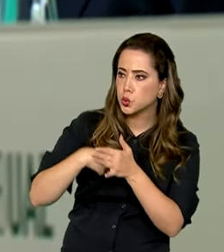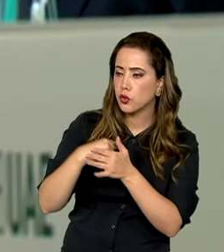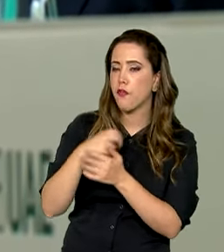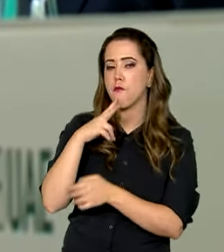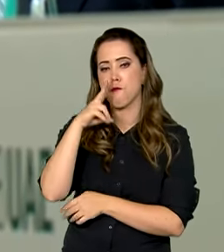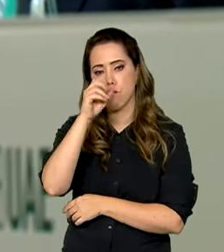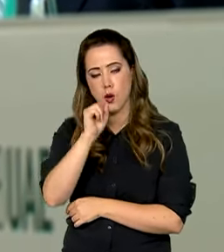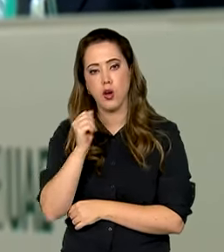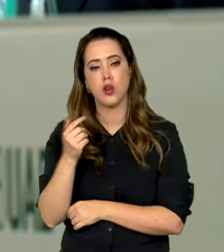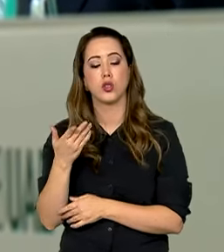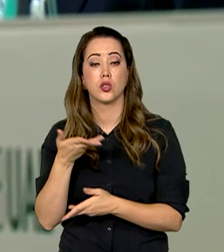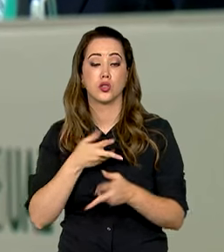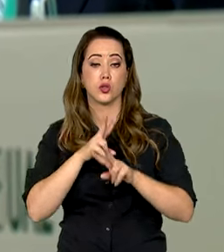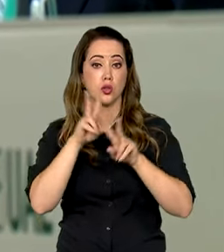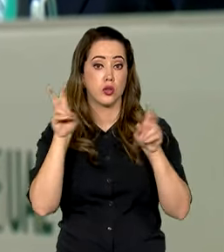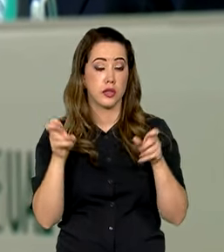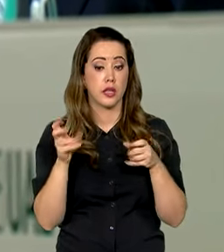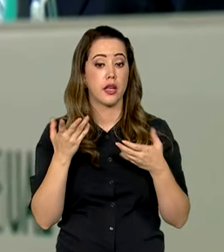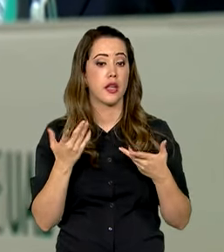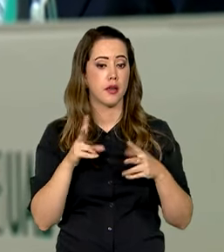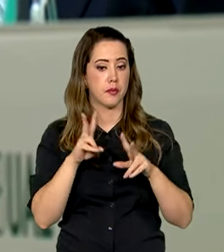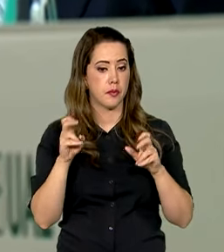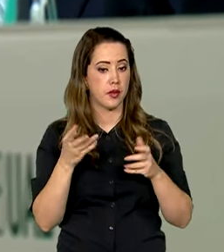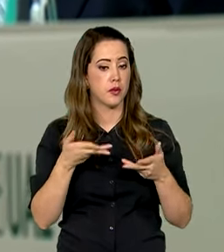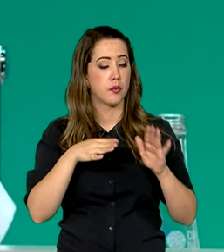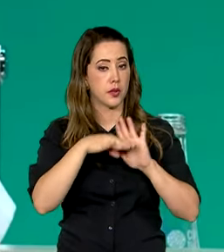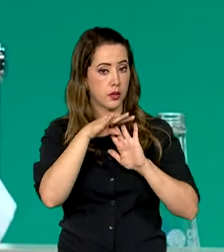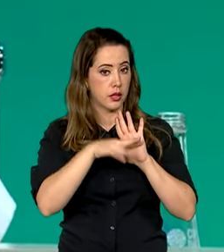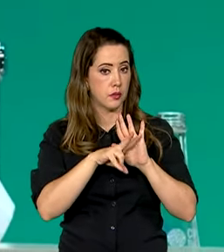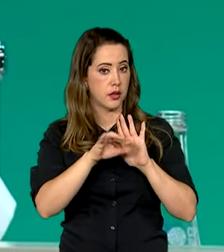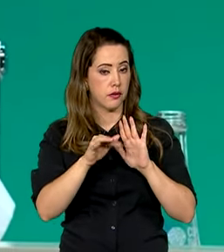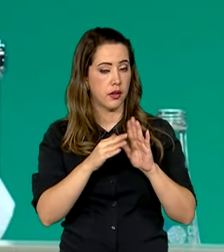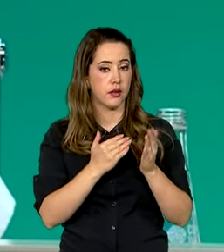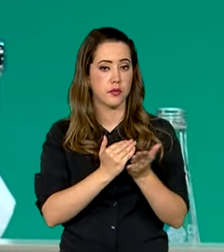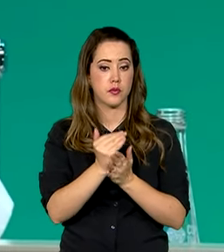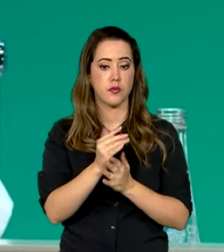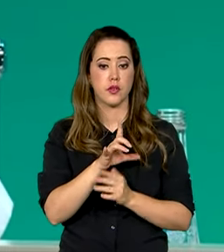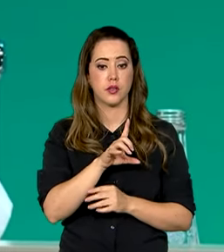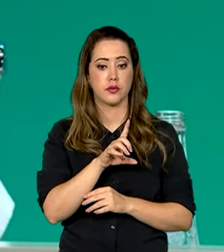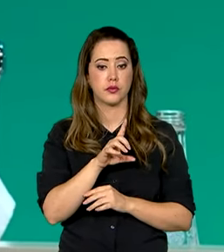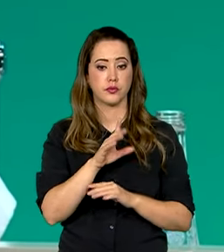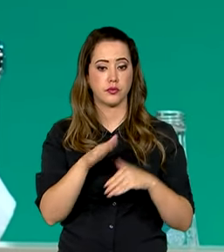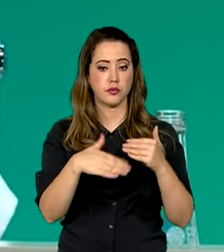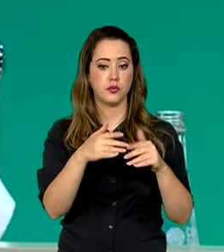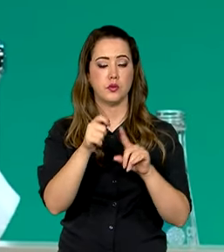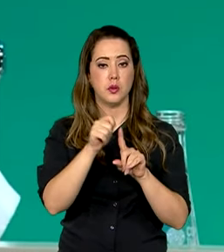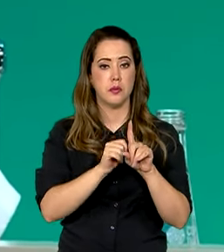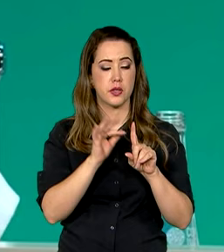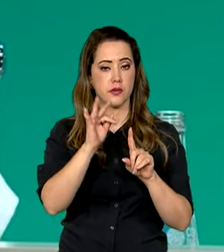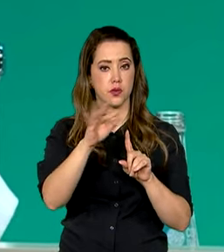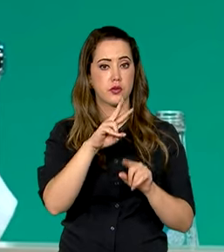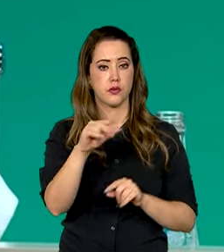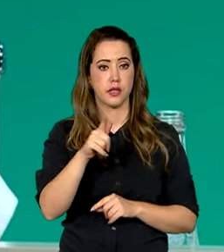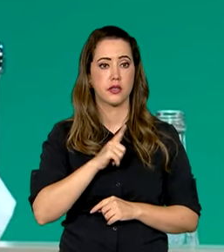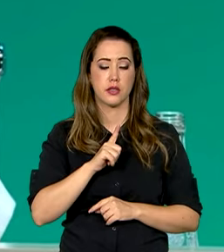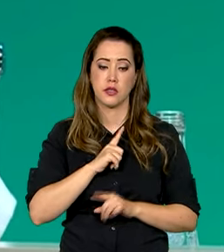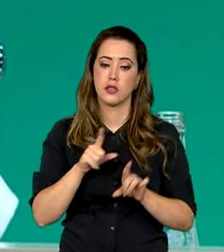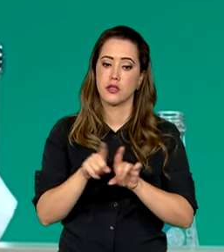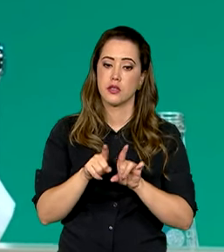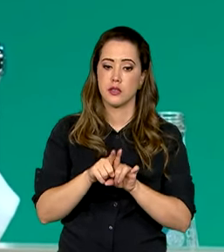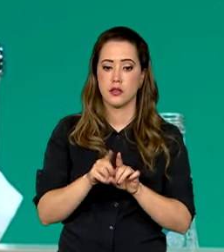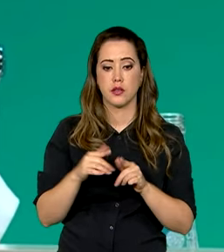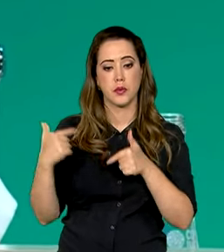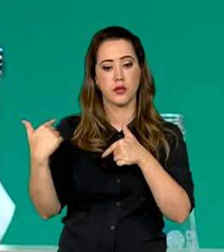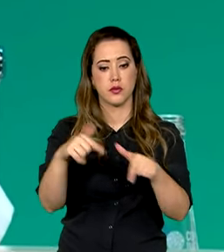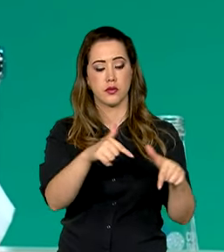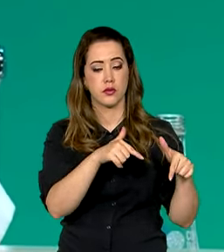recuperação de áreas degradadas, um programa que será lançado nos próximos meses. E também fizemos uma